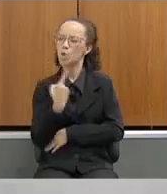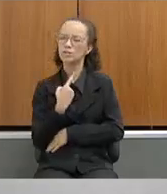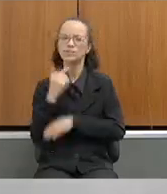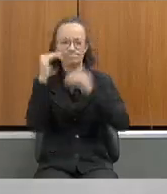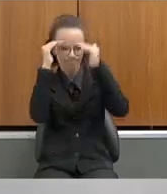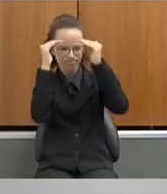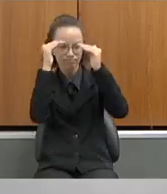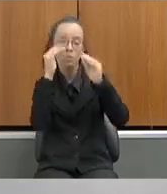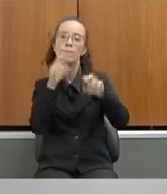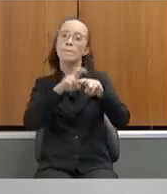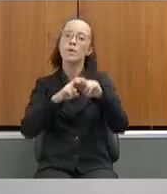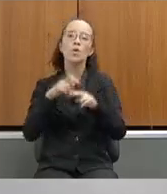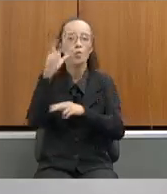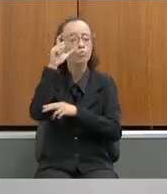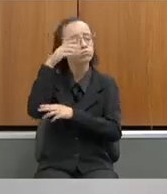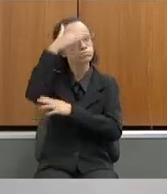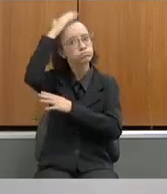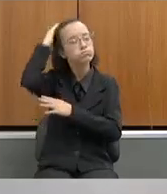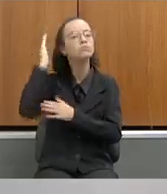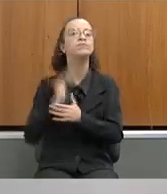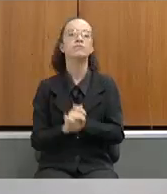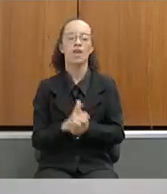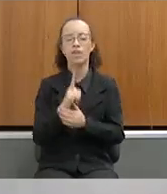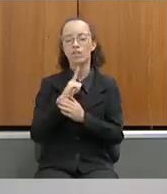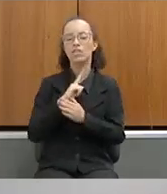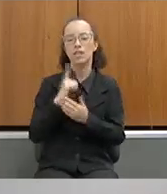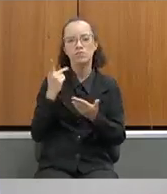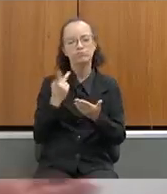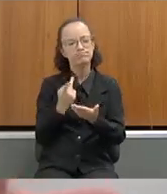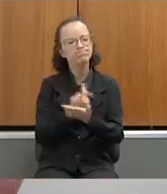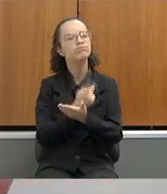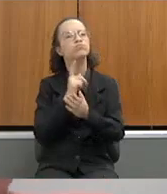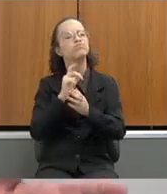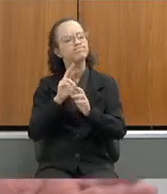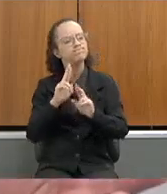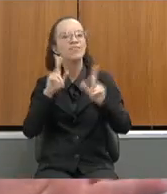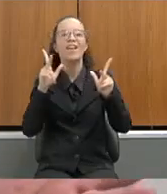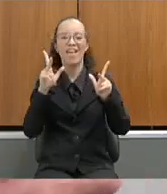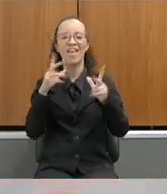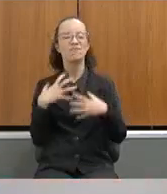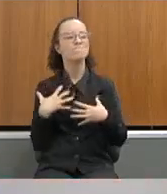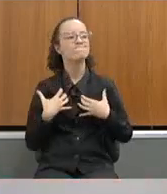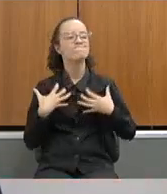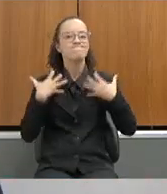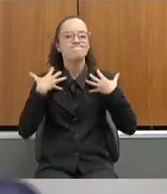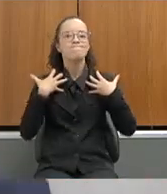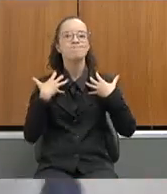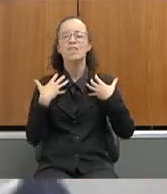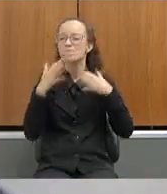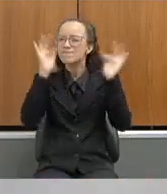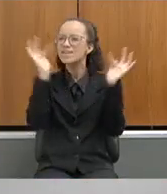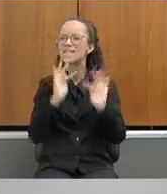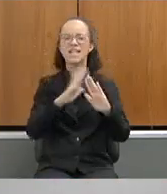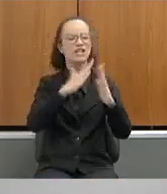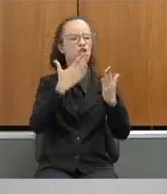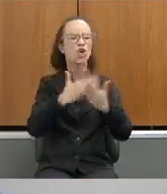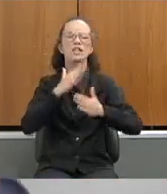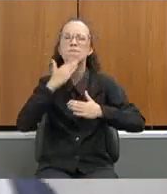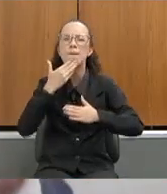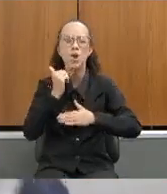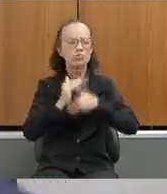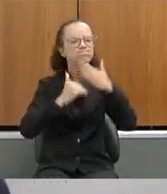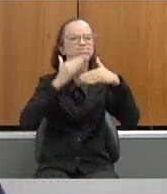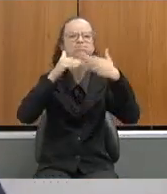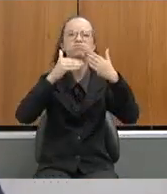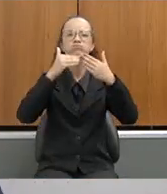governador Zema. tem feito a diferença? Fico feliz de ver as nossas escolas voando alto nas